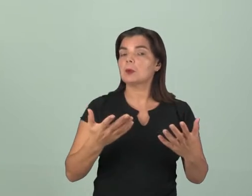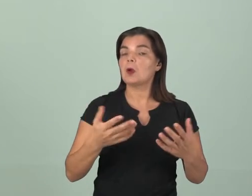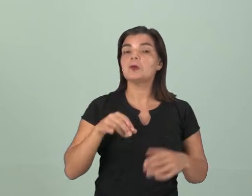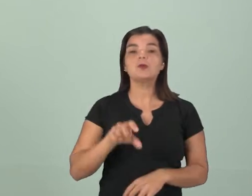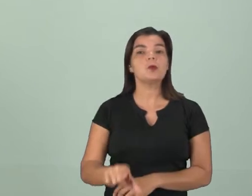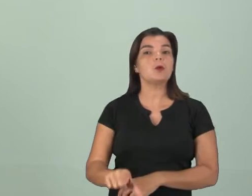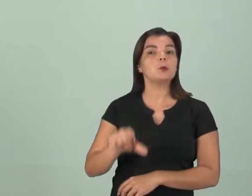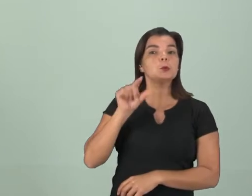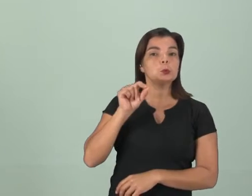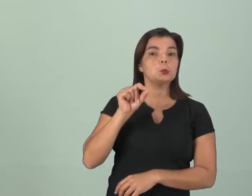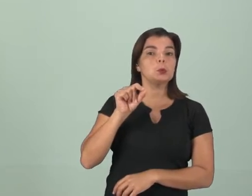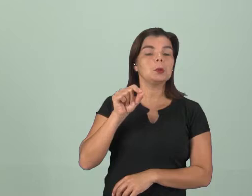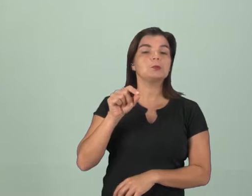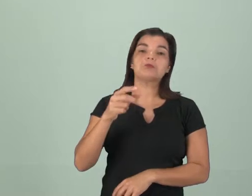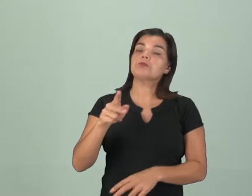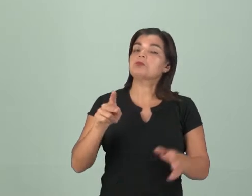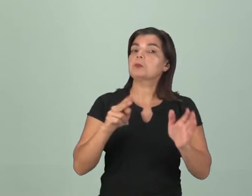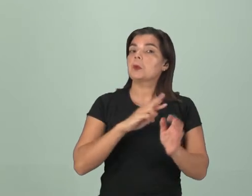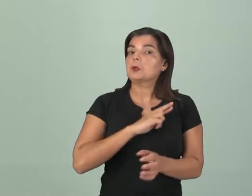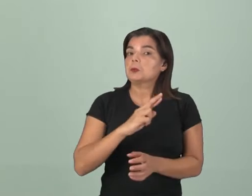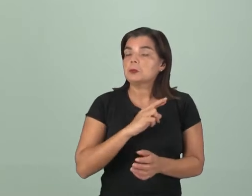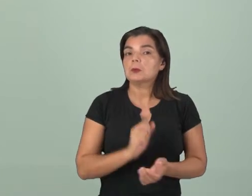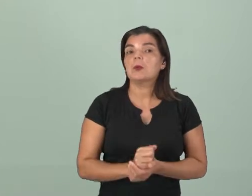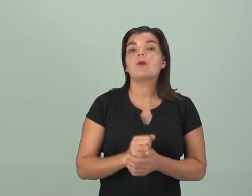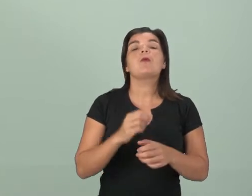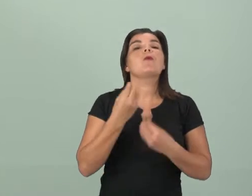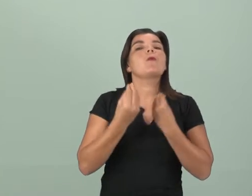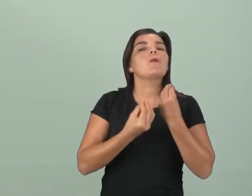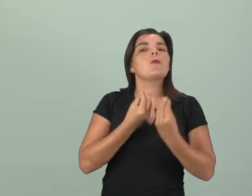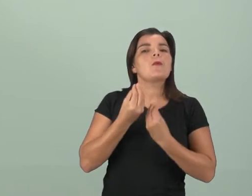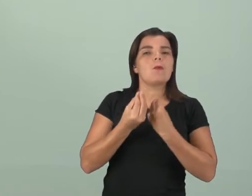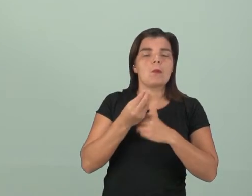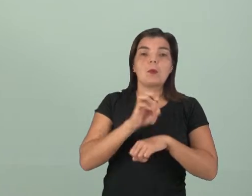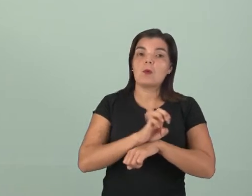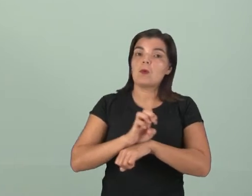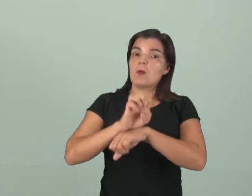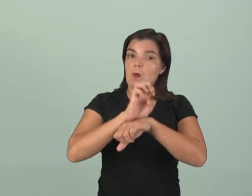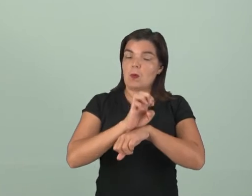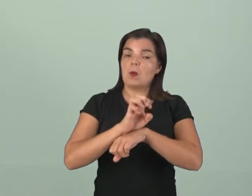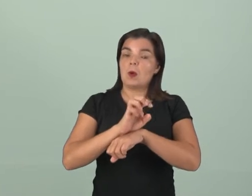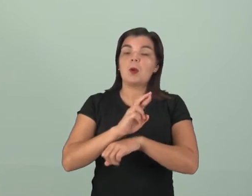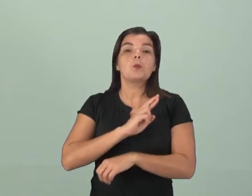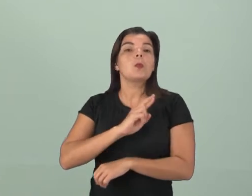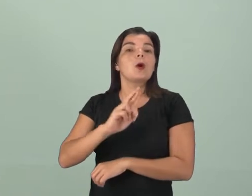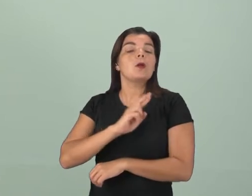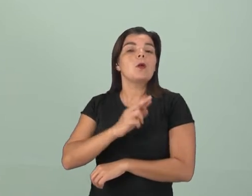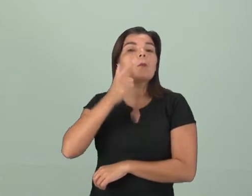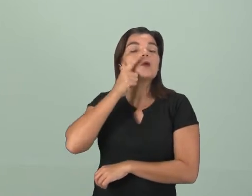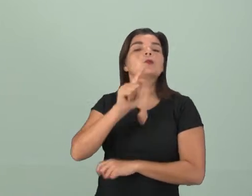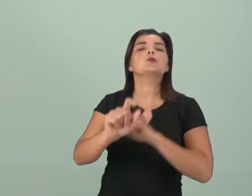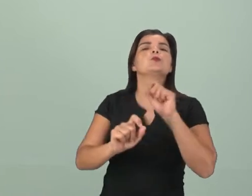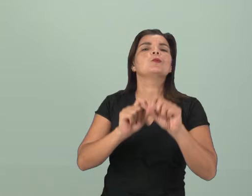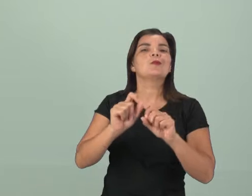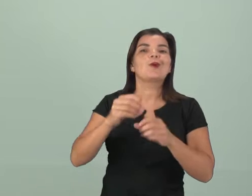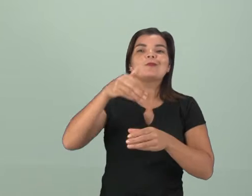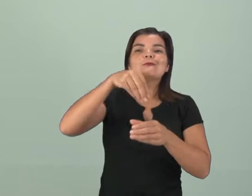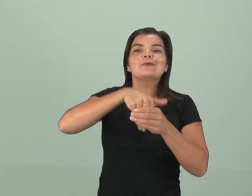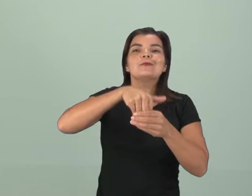privilégio para si. Como também o Estado vai correr para a religião majoritária para conseguir o quê?